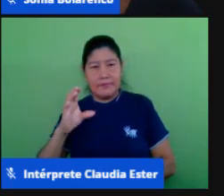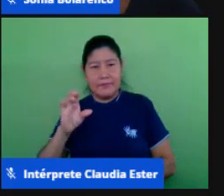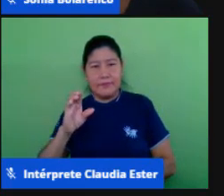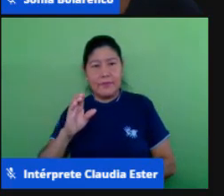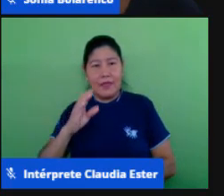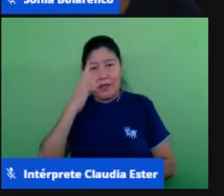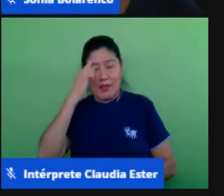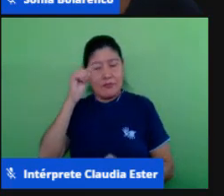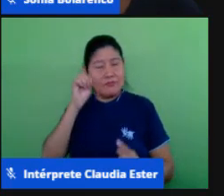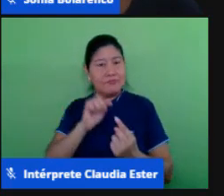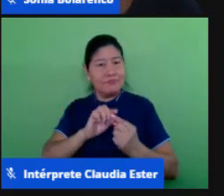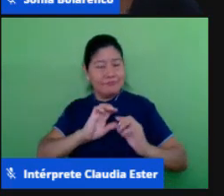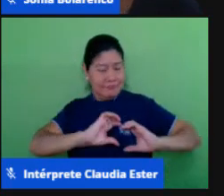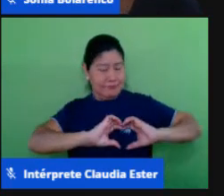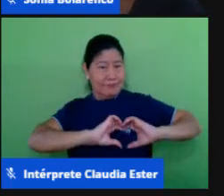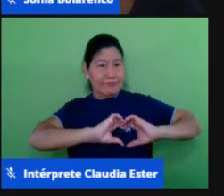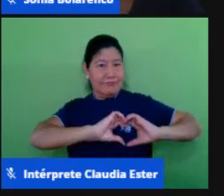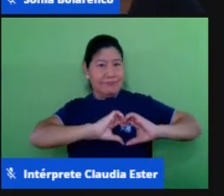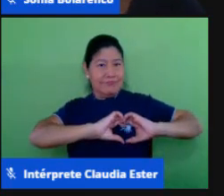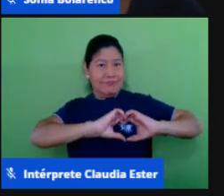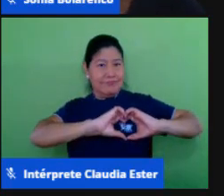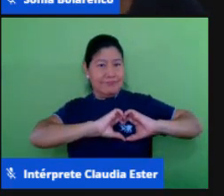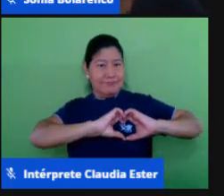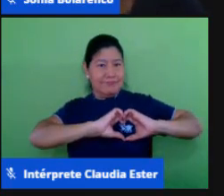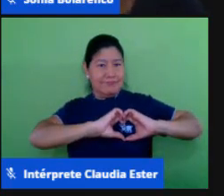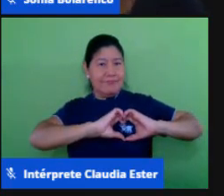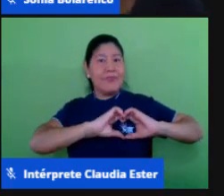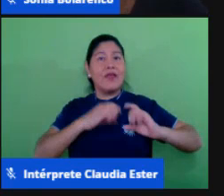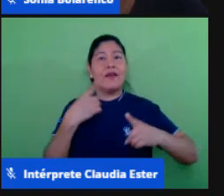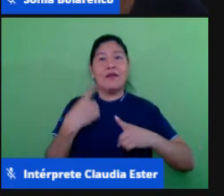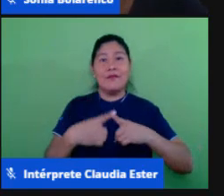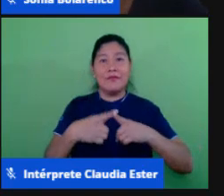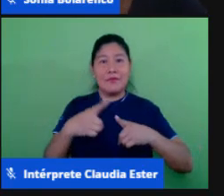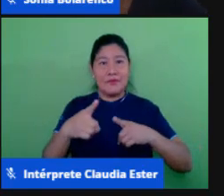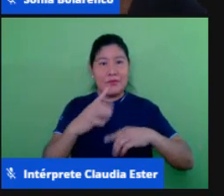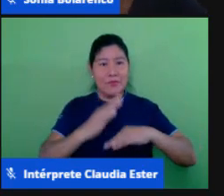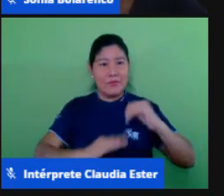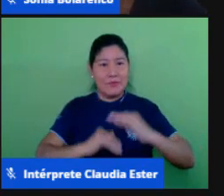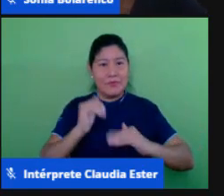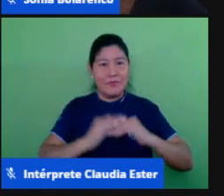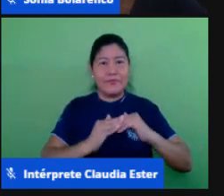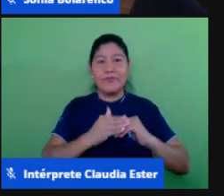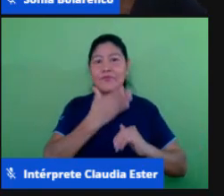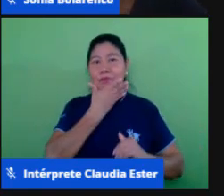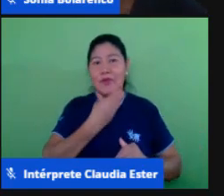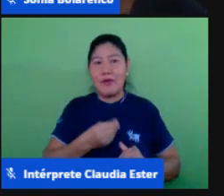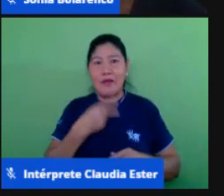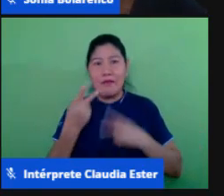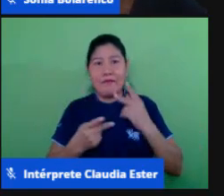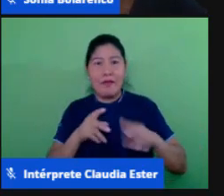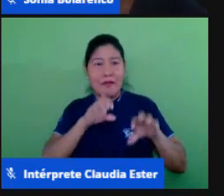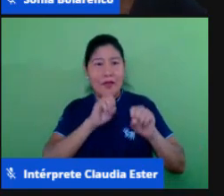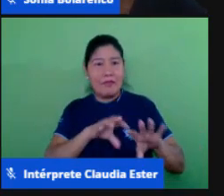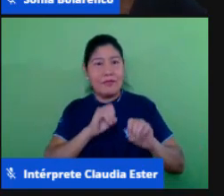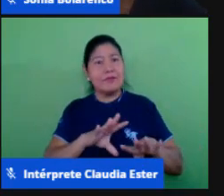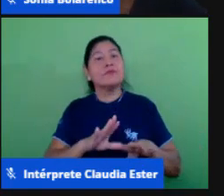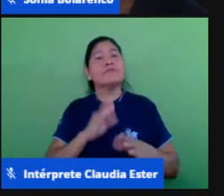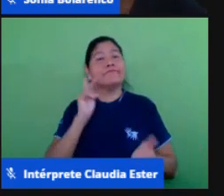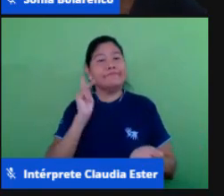porque o professor Paulo Freire ele sempre falava que educação é amor e nesse sentido de